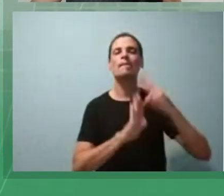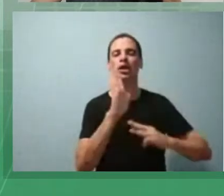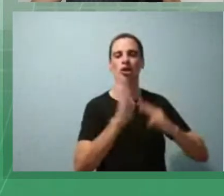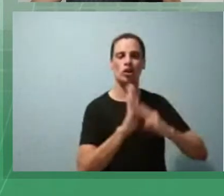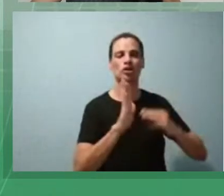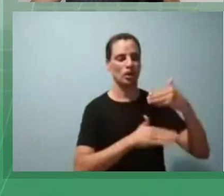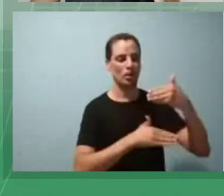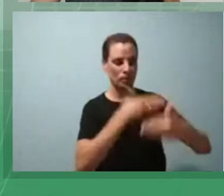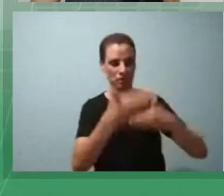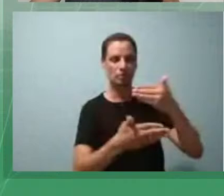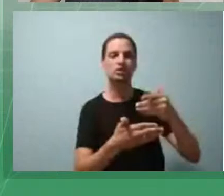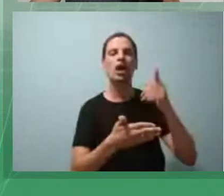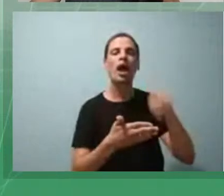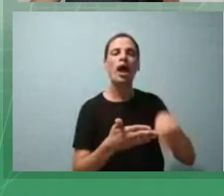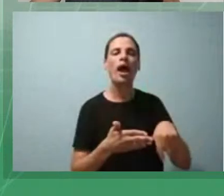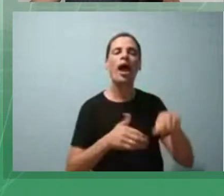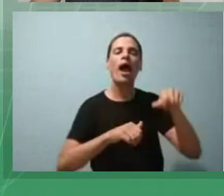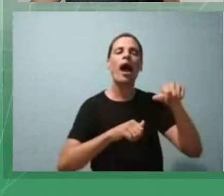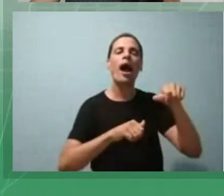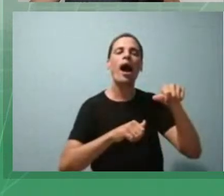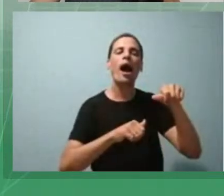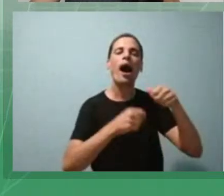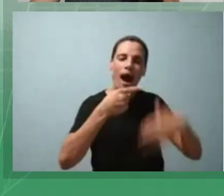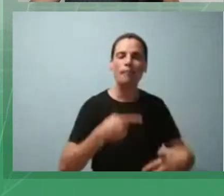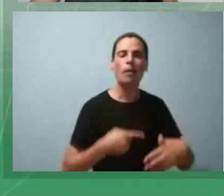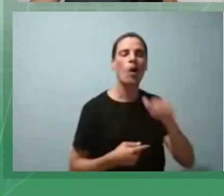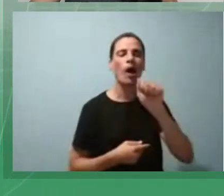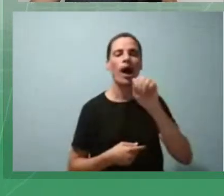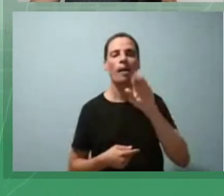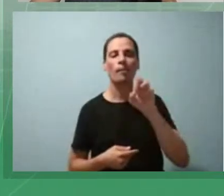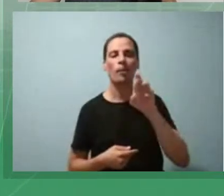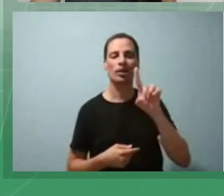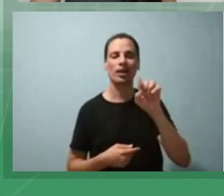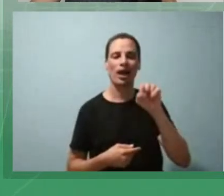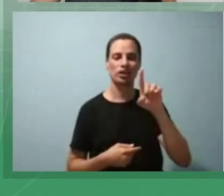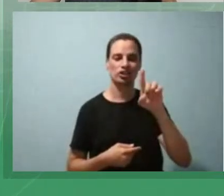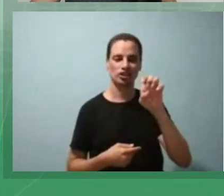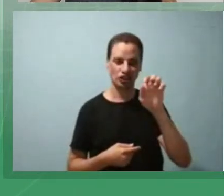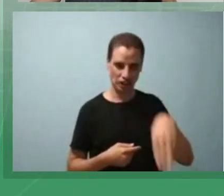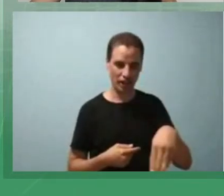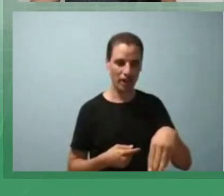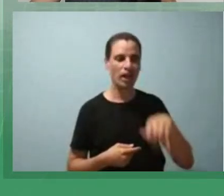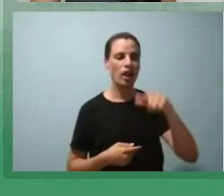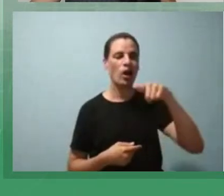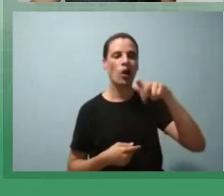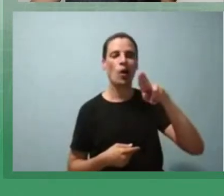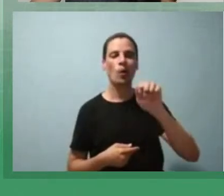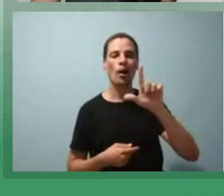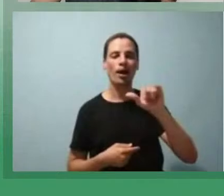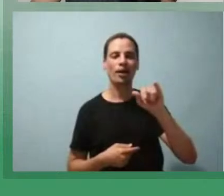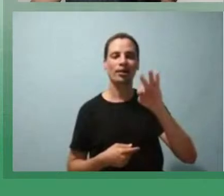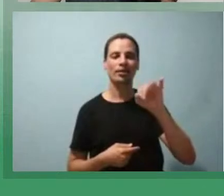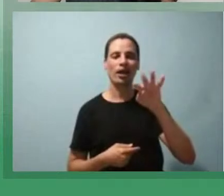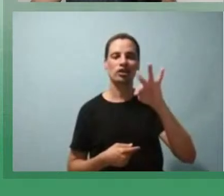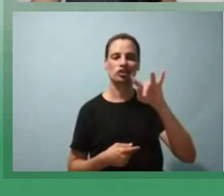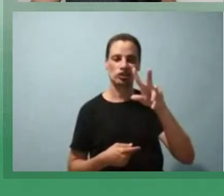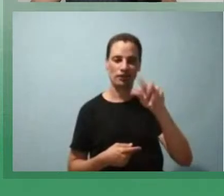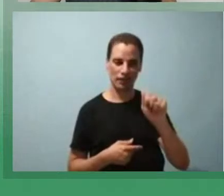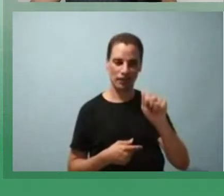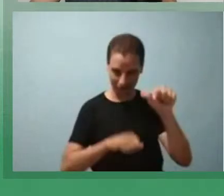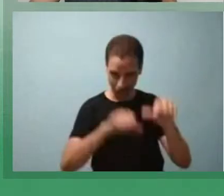qualitativa, com coleta de dados, feita através de questionário online, com perguntas semi-escrituradas,